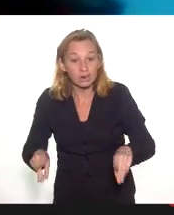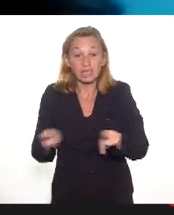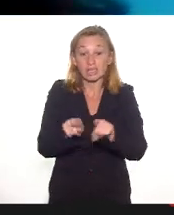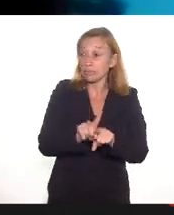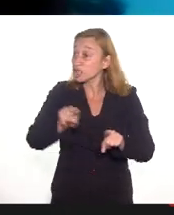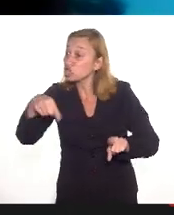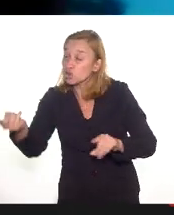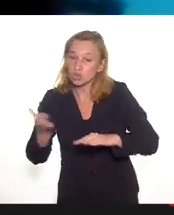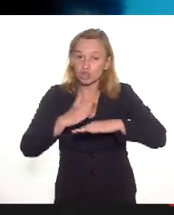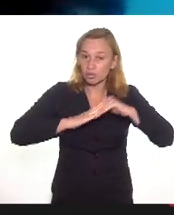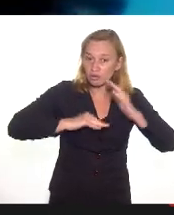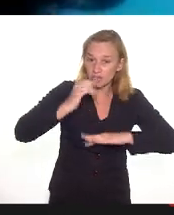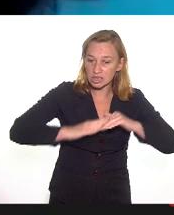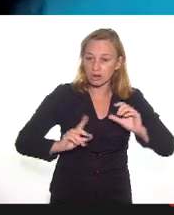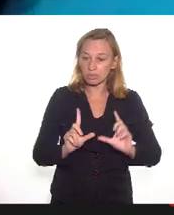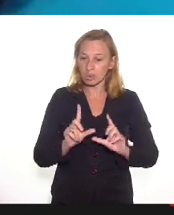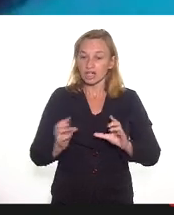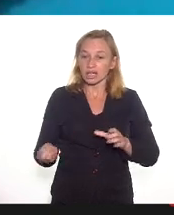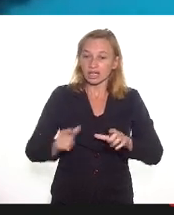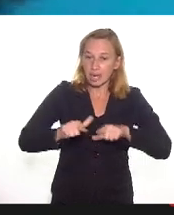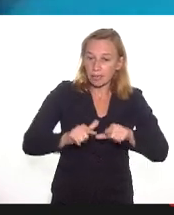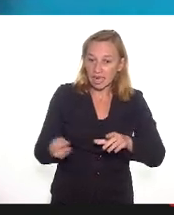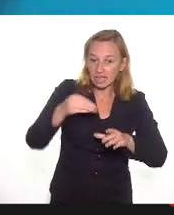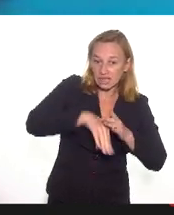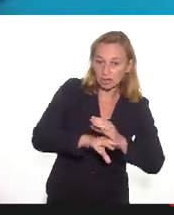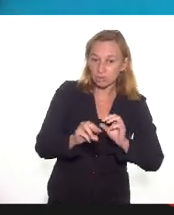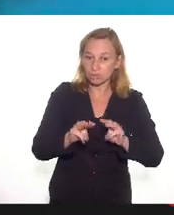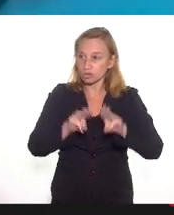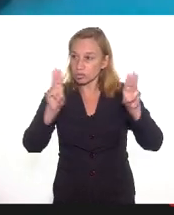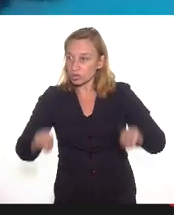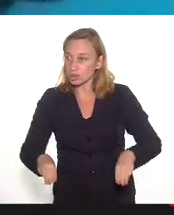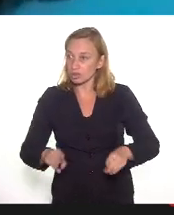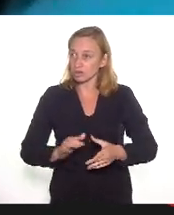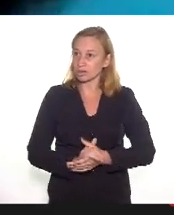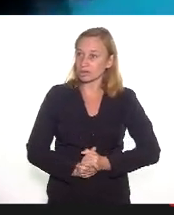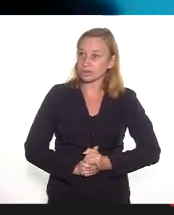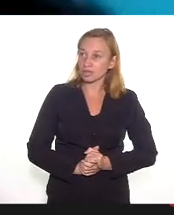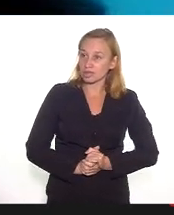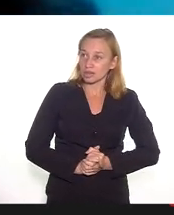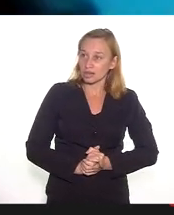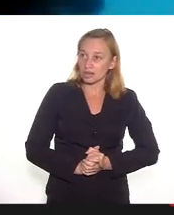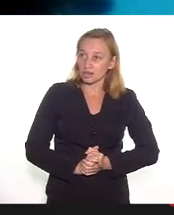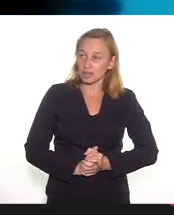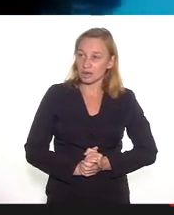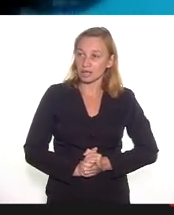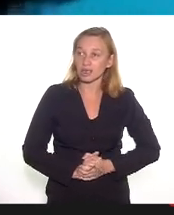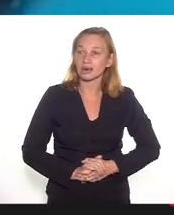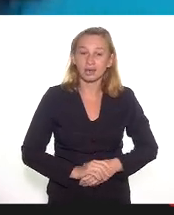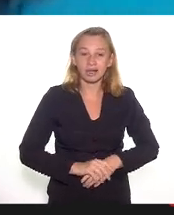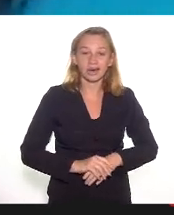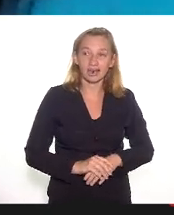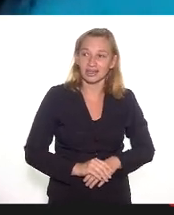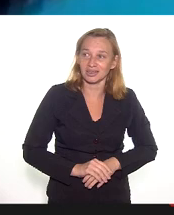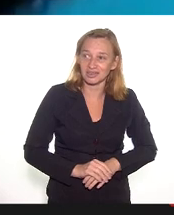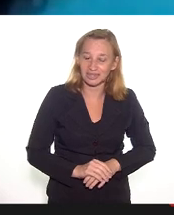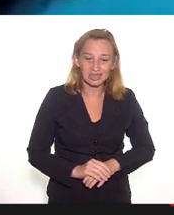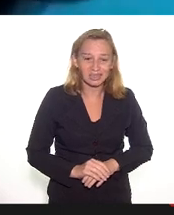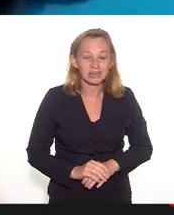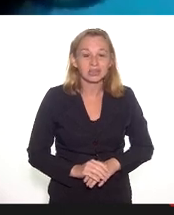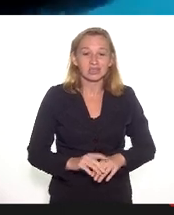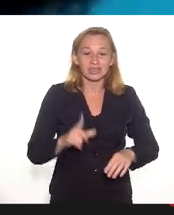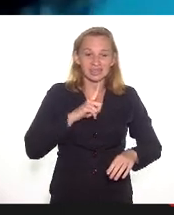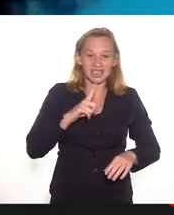também de outras profissões que atuam, para que a gente numa situação como essa esteja um pouco mais salvaguardada, tenha uma